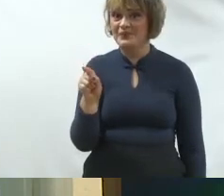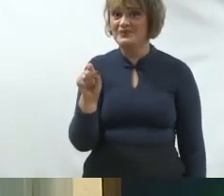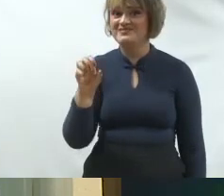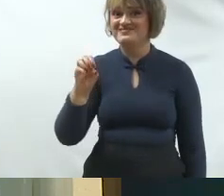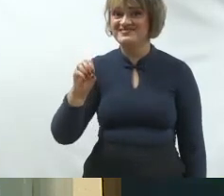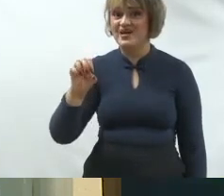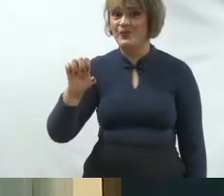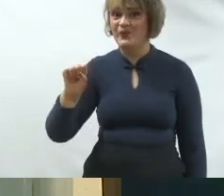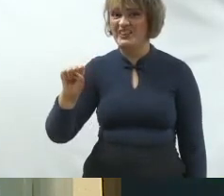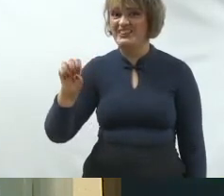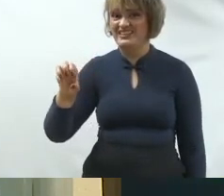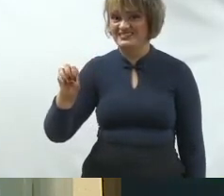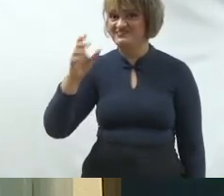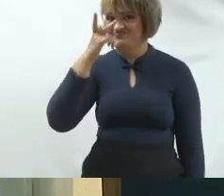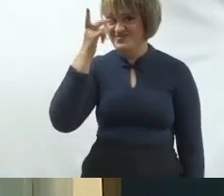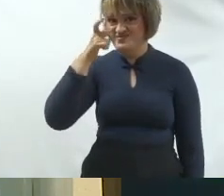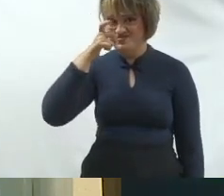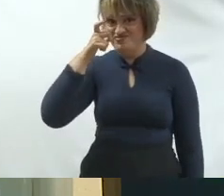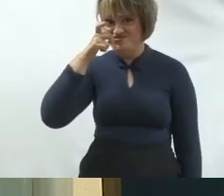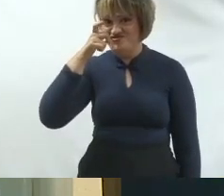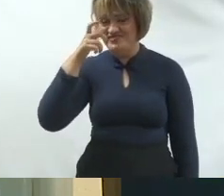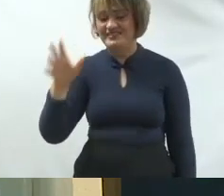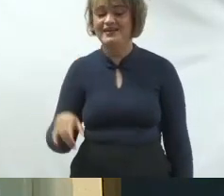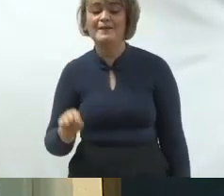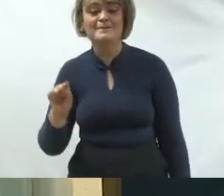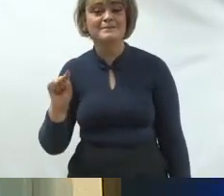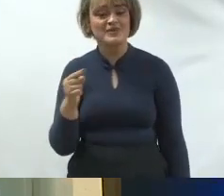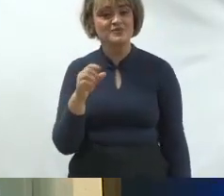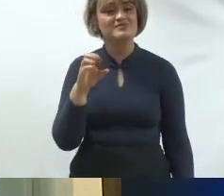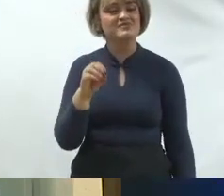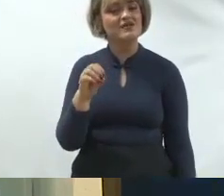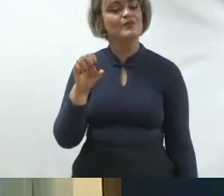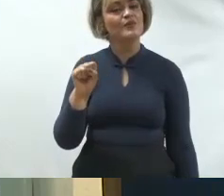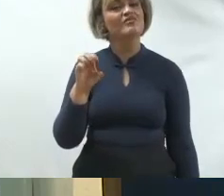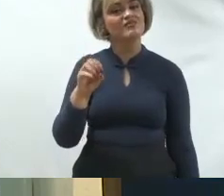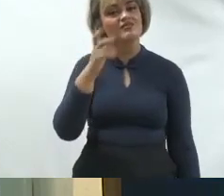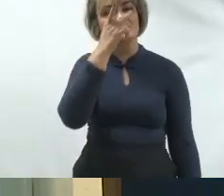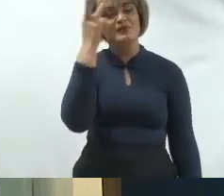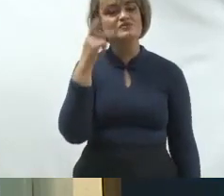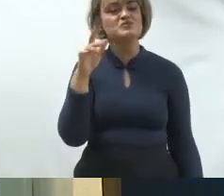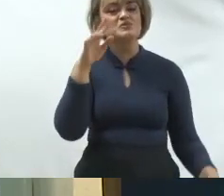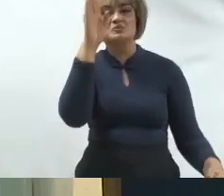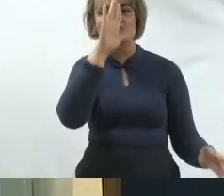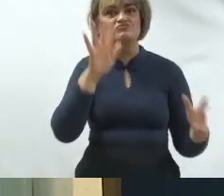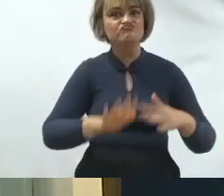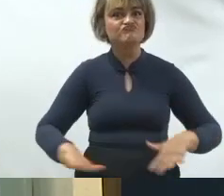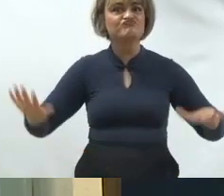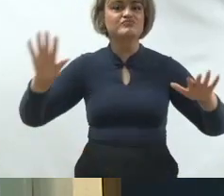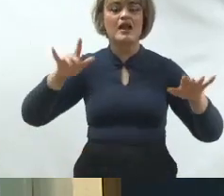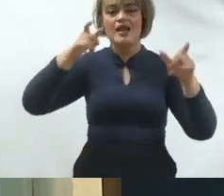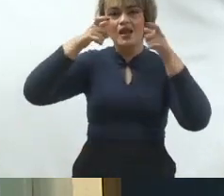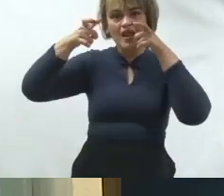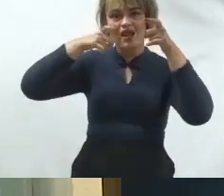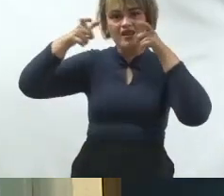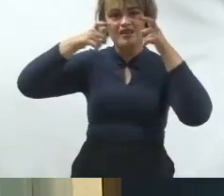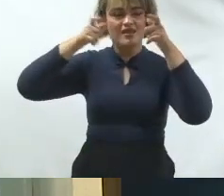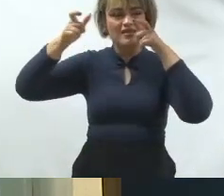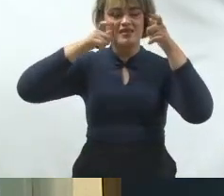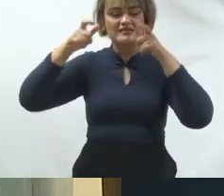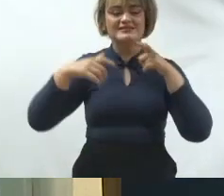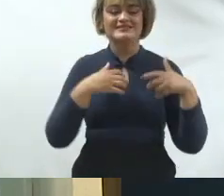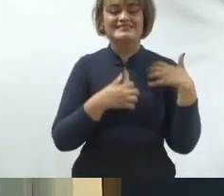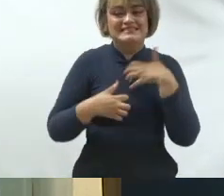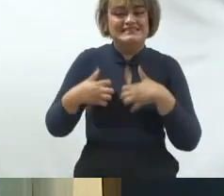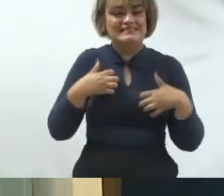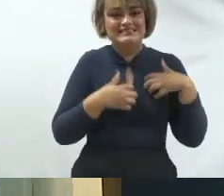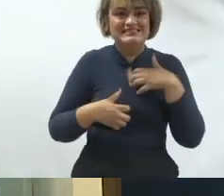senhor está tendo agora 1.080 alunos. eu estou diante de 1.080 pessoas espalhadas no Brasil inteiro, todas elas com uma agonia